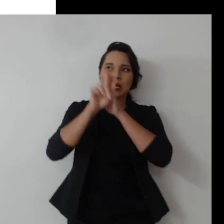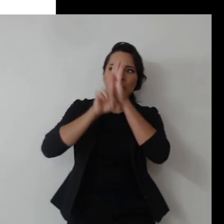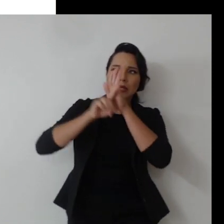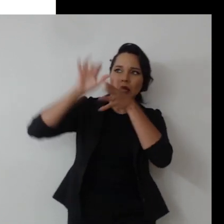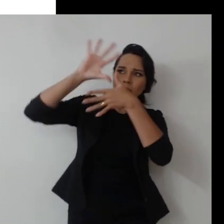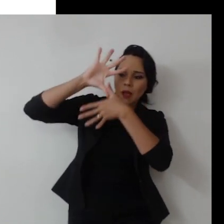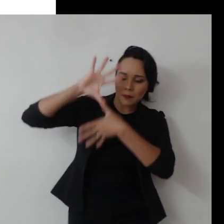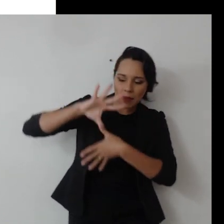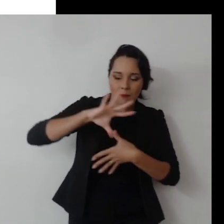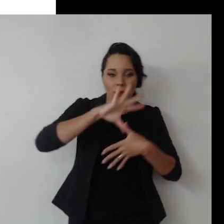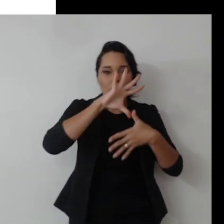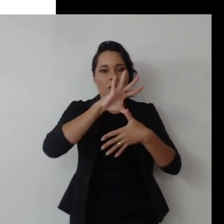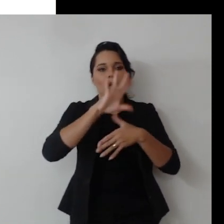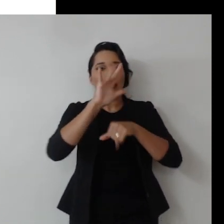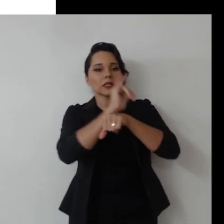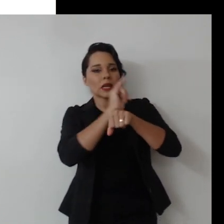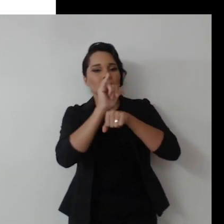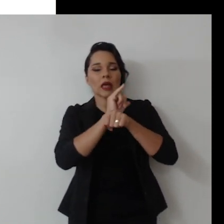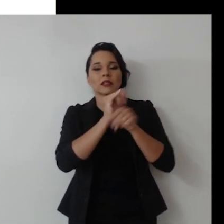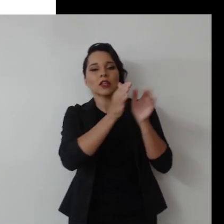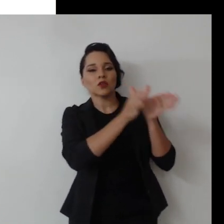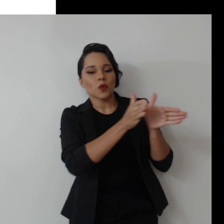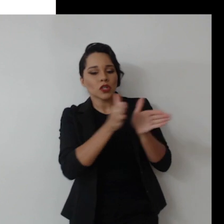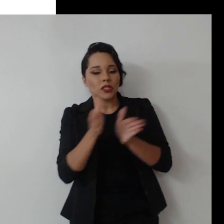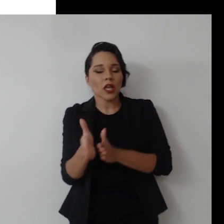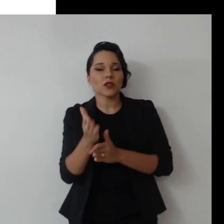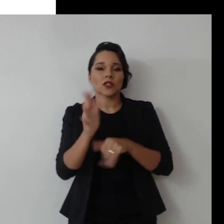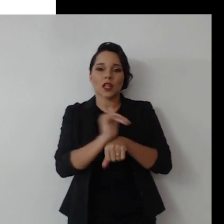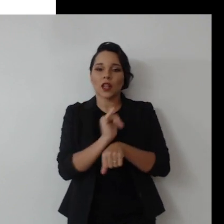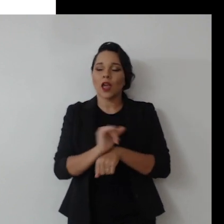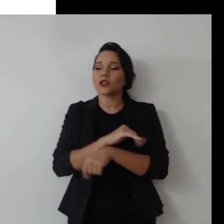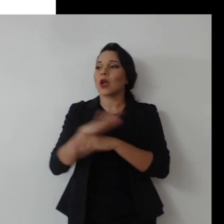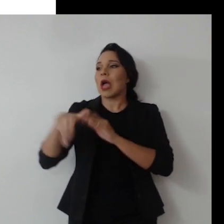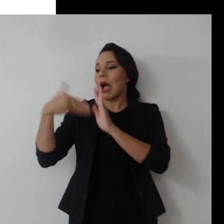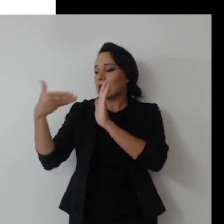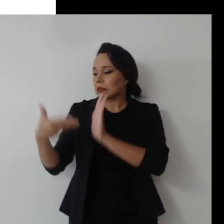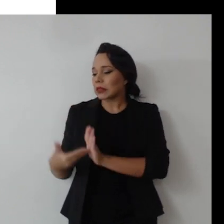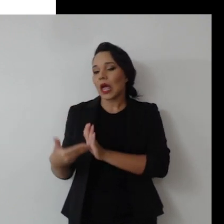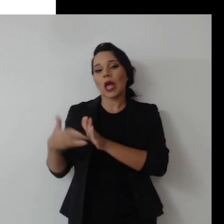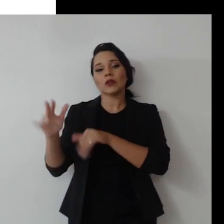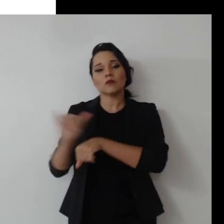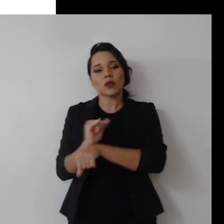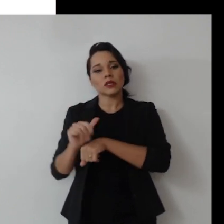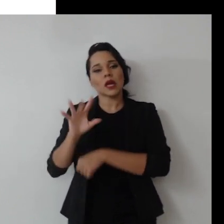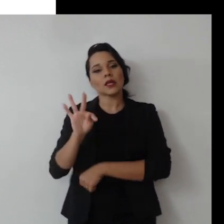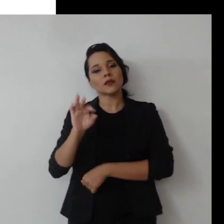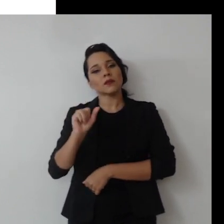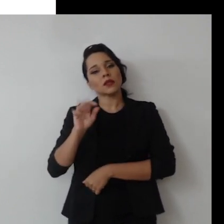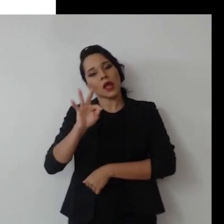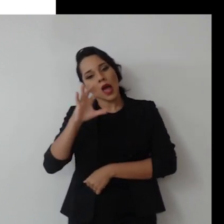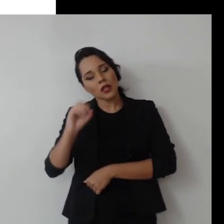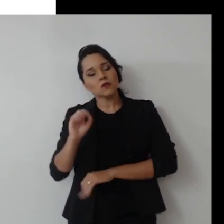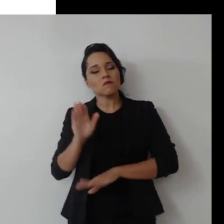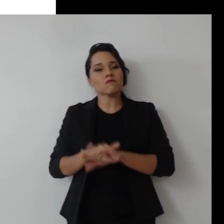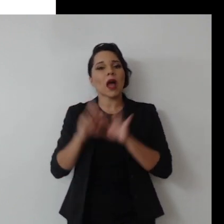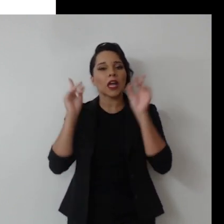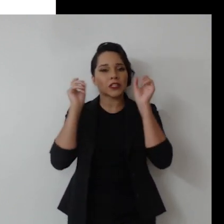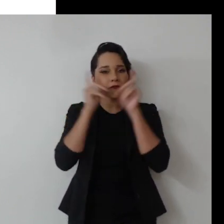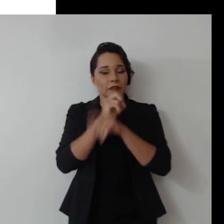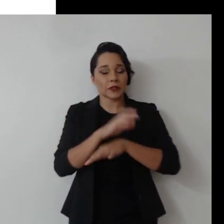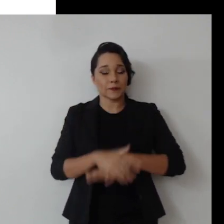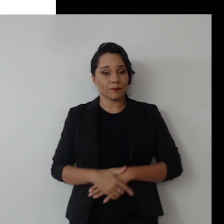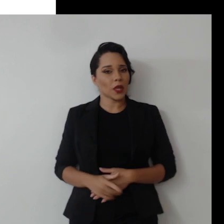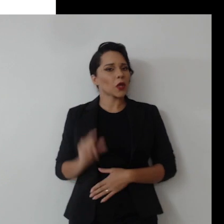mapeados no nível estratégico, desde os processos estratégicos até os processos táticos e aqueles mais operacionais,